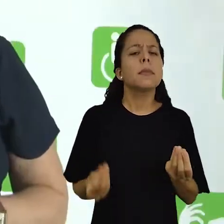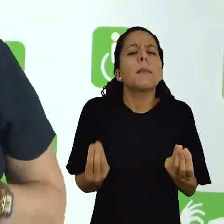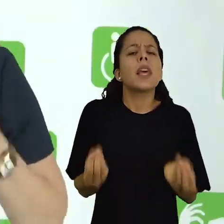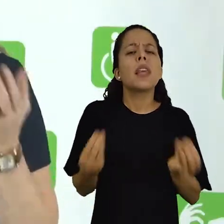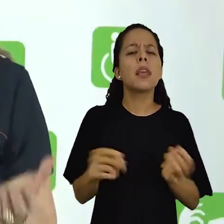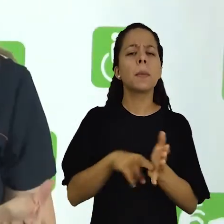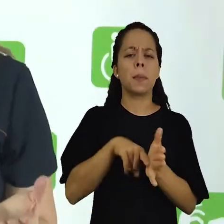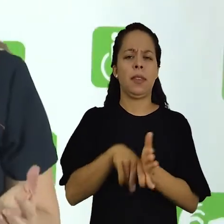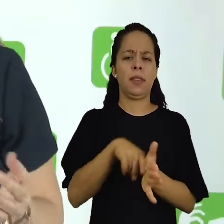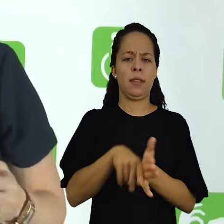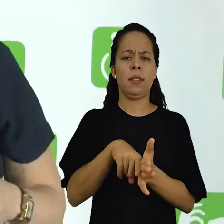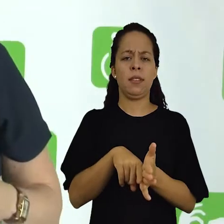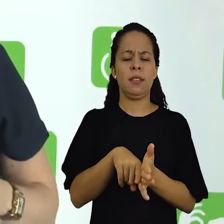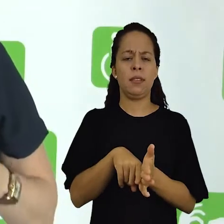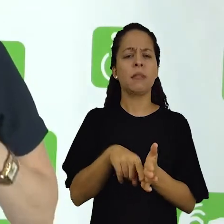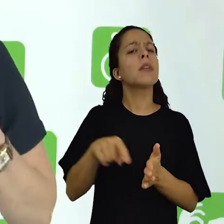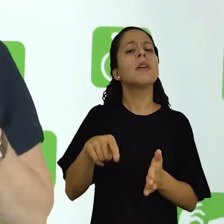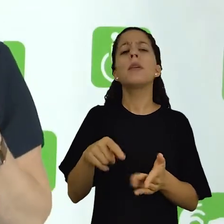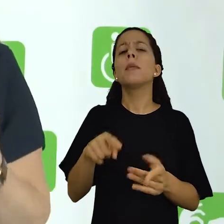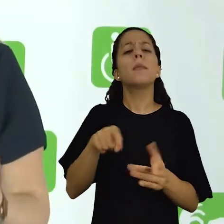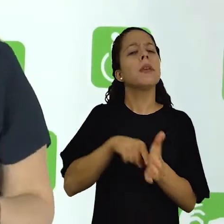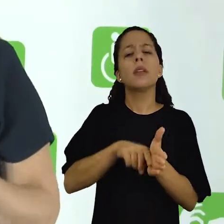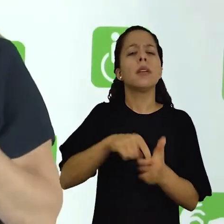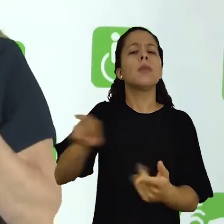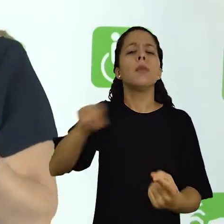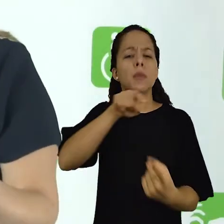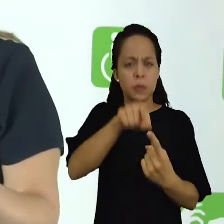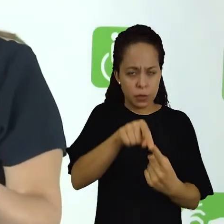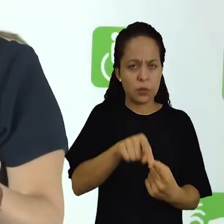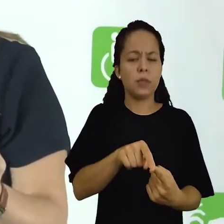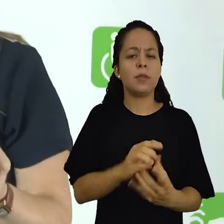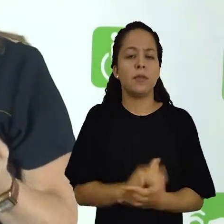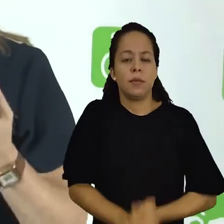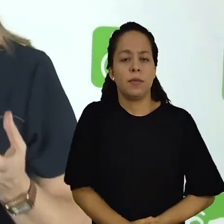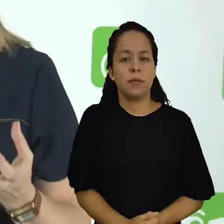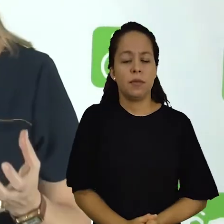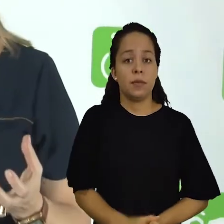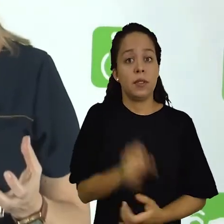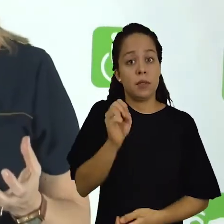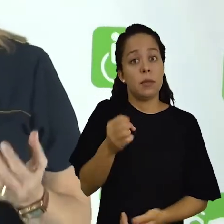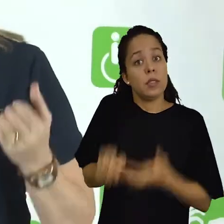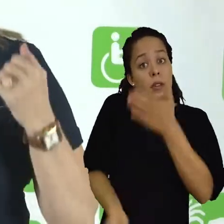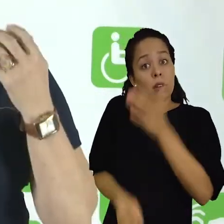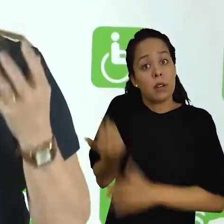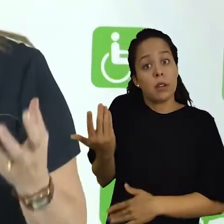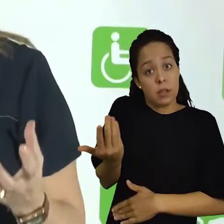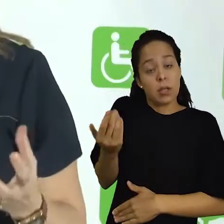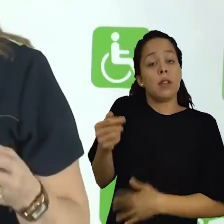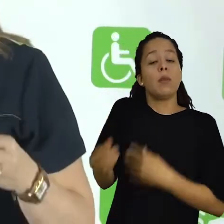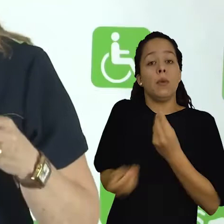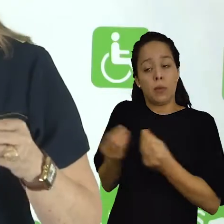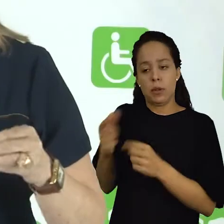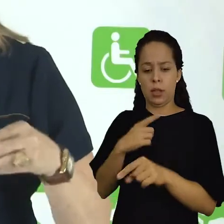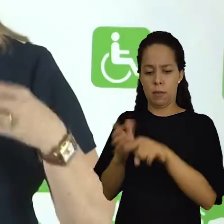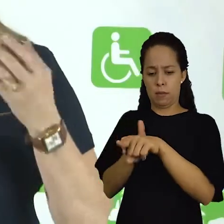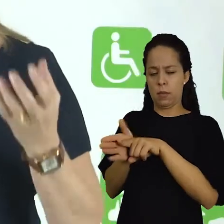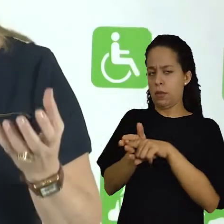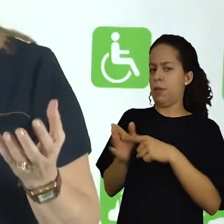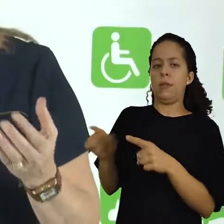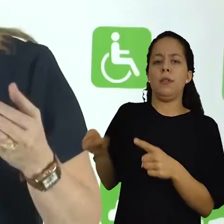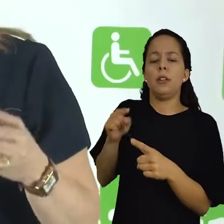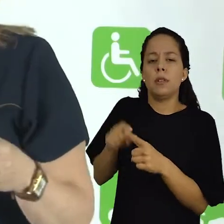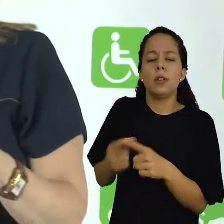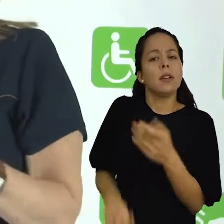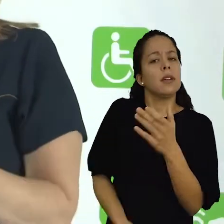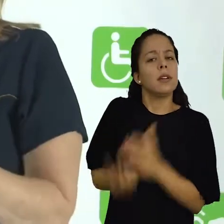Então, para que pesquisar? Qual o objetivo da pesquisa? Você cria, você pesquisa para